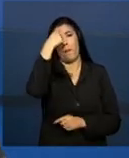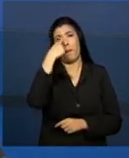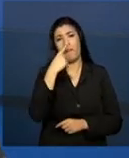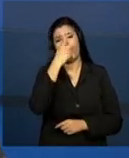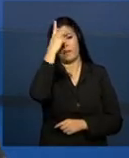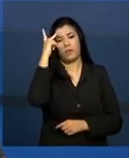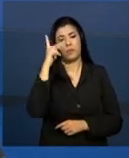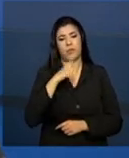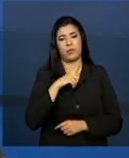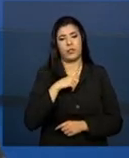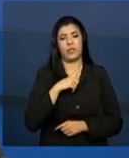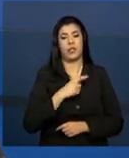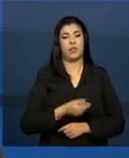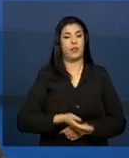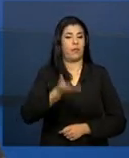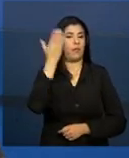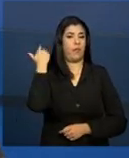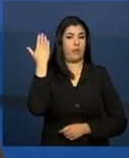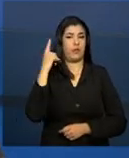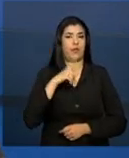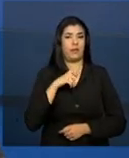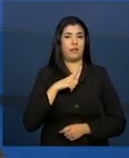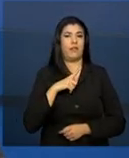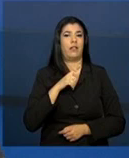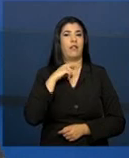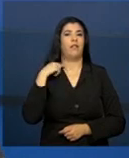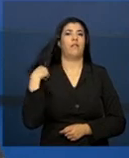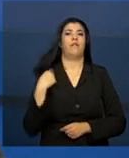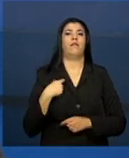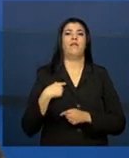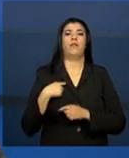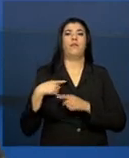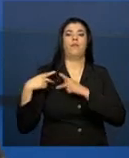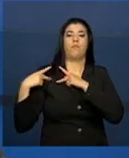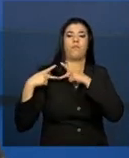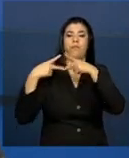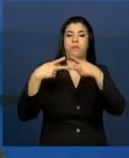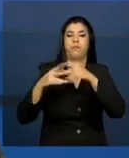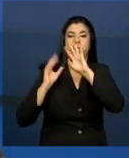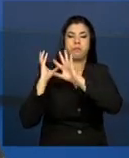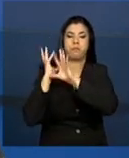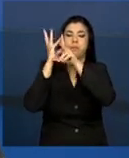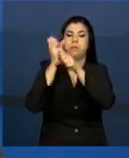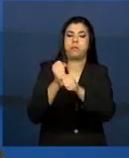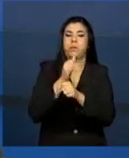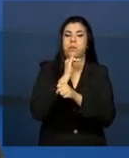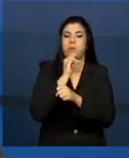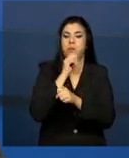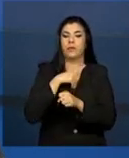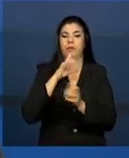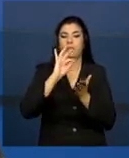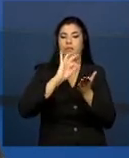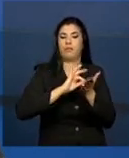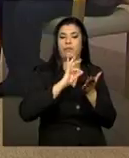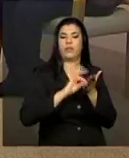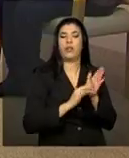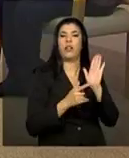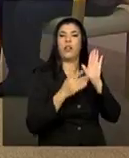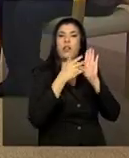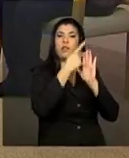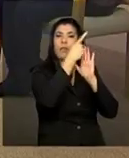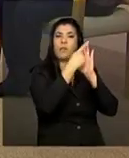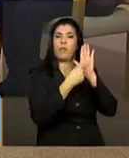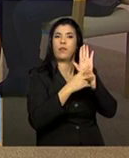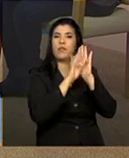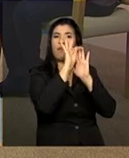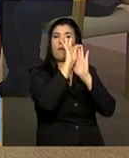E já naquela época em que nós implantamos o registro mensal de atendimento, nós falávamos que tinha o formulário 1, que era esse formulário que